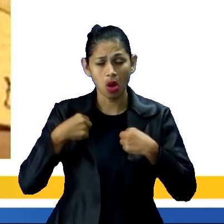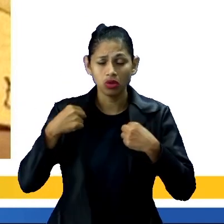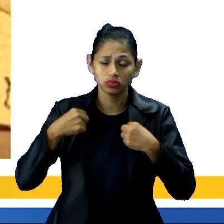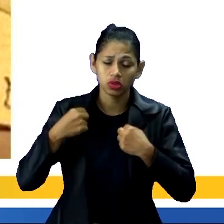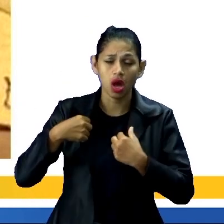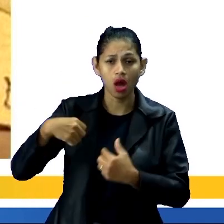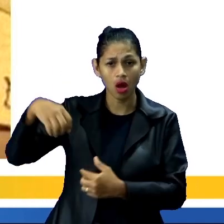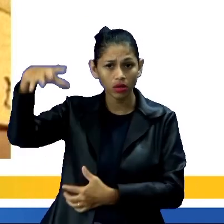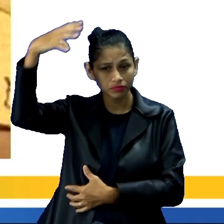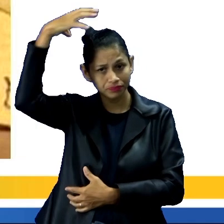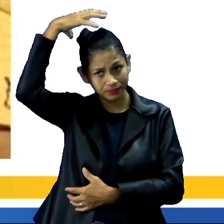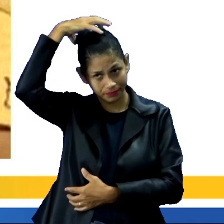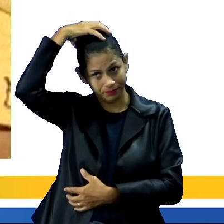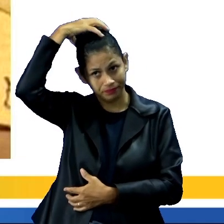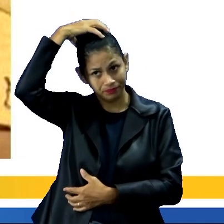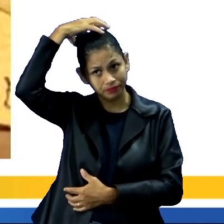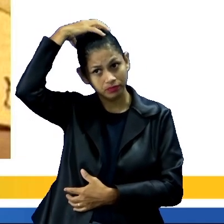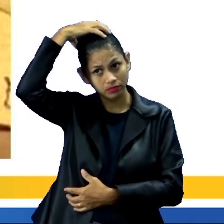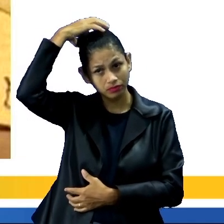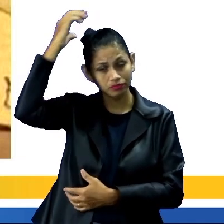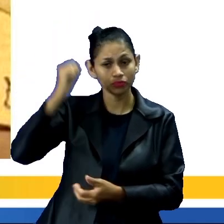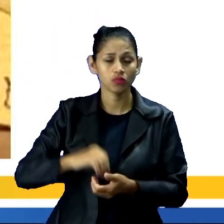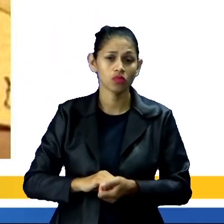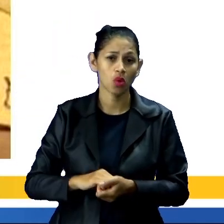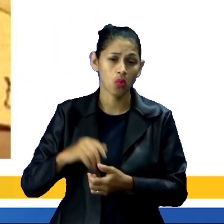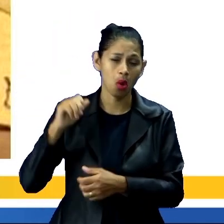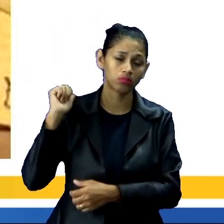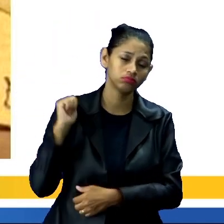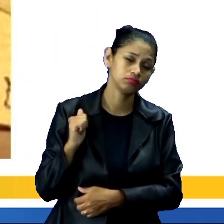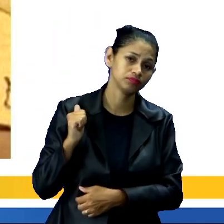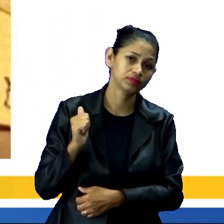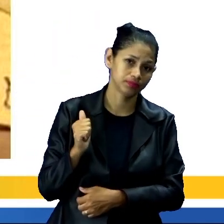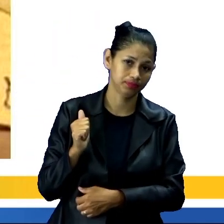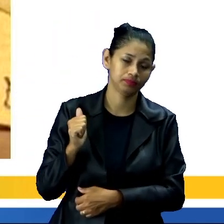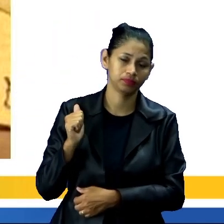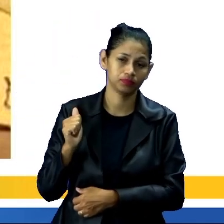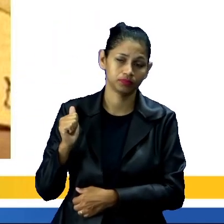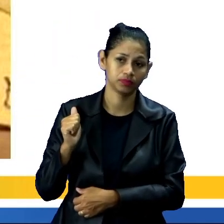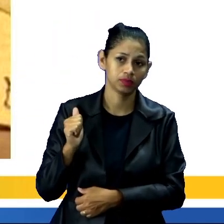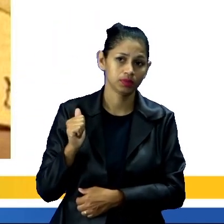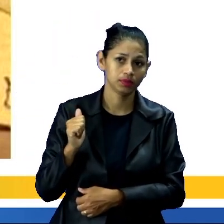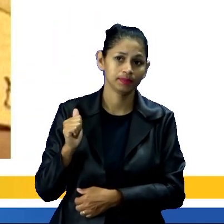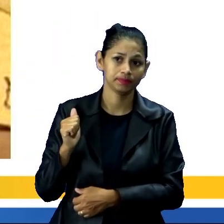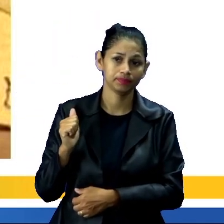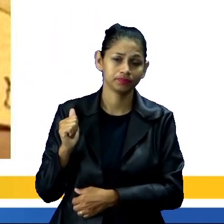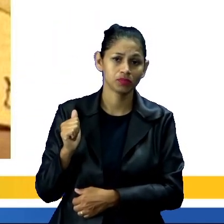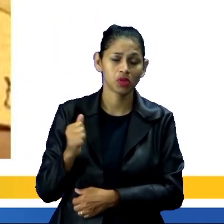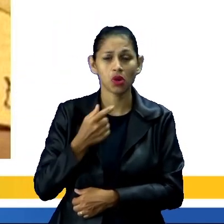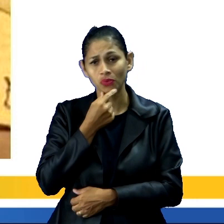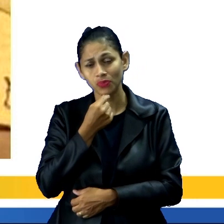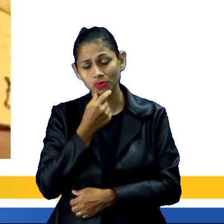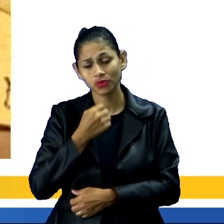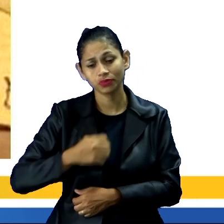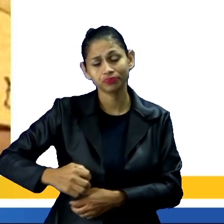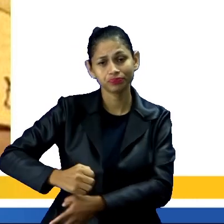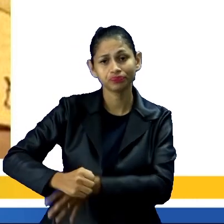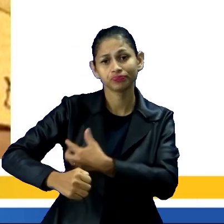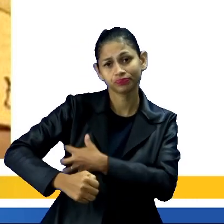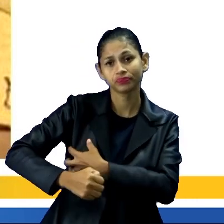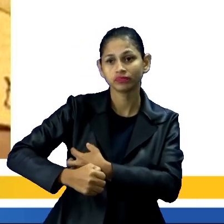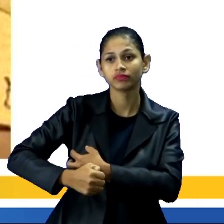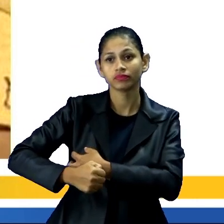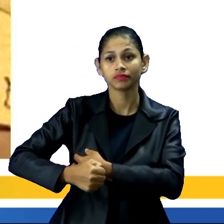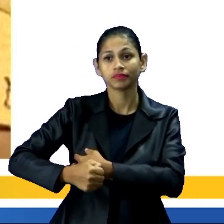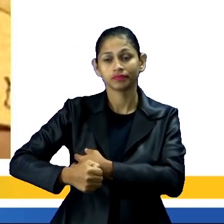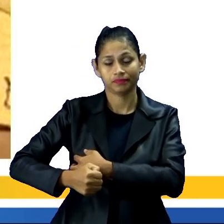seus pertences aí, carregando a mulher com a trouxa na cabeça, o homem já com a trouxa amarrada na ponta, uma vara aí, e o menino também